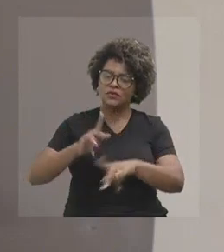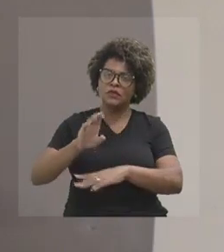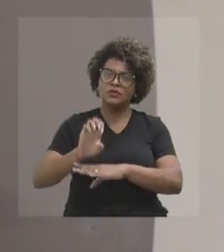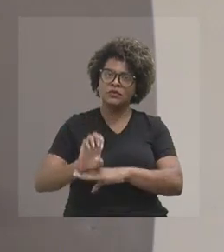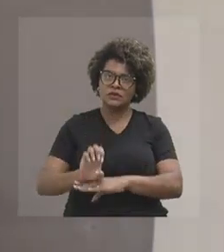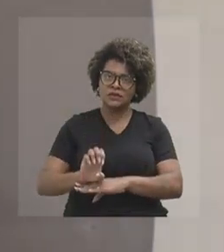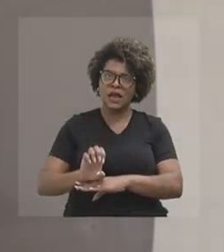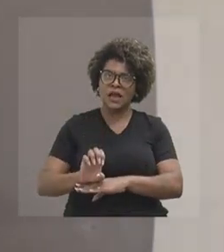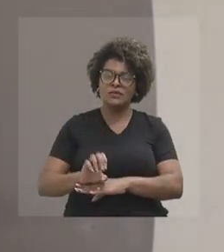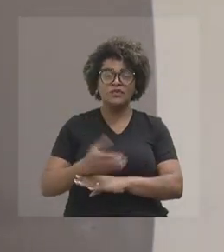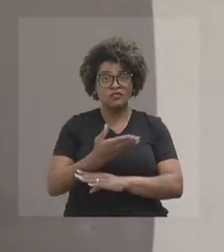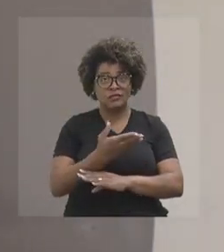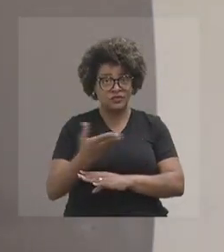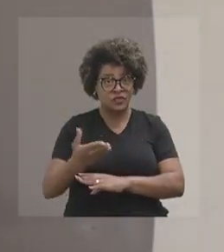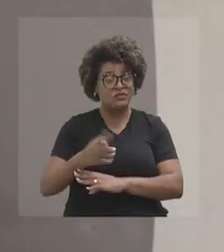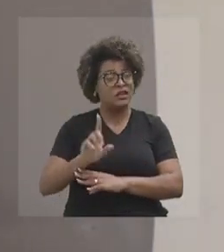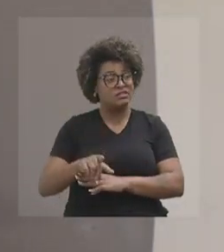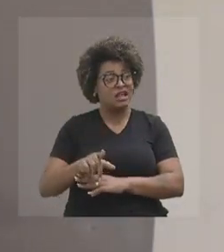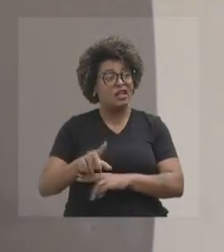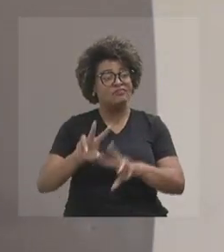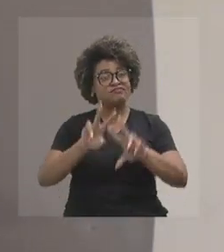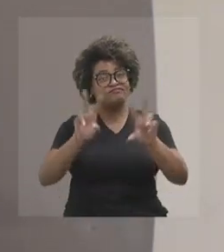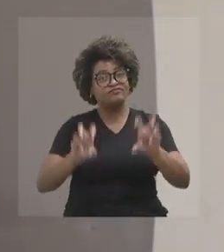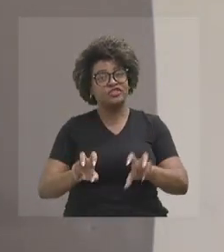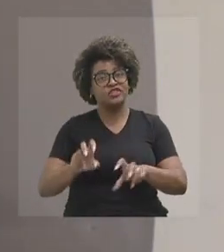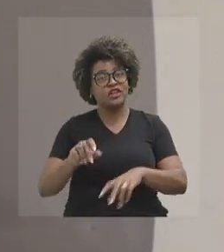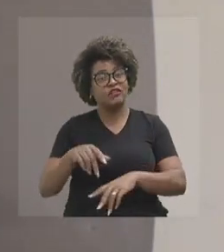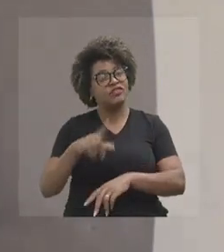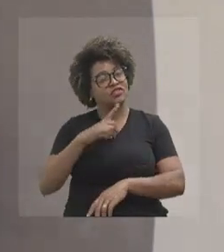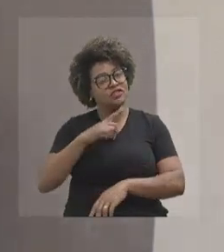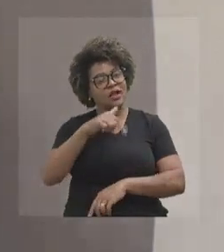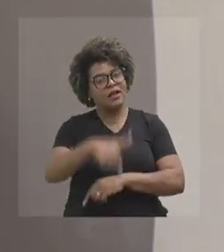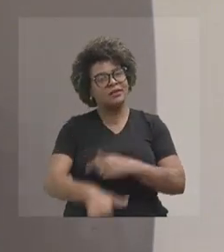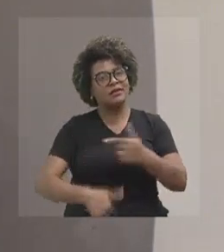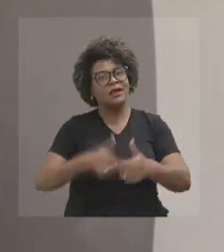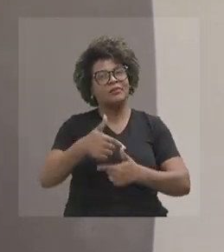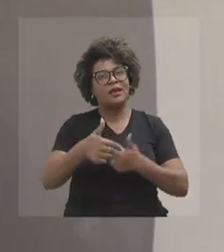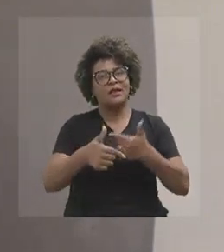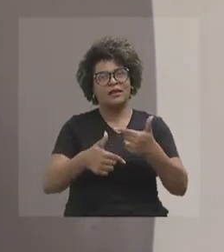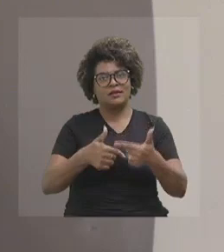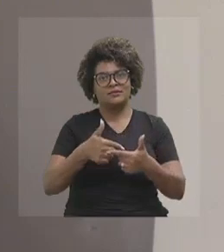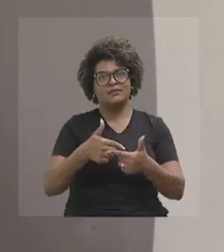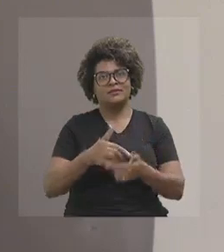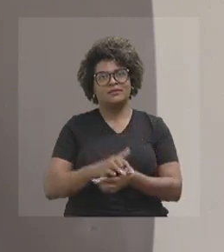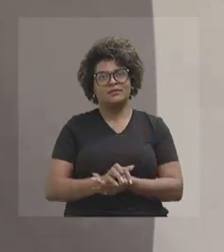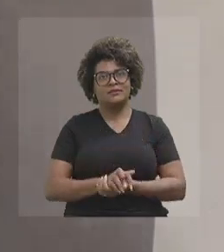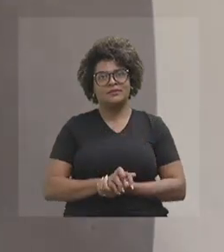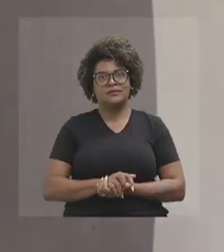razão de a gente estar aqui no governo, são os mineiros, a gente está aqui trabalhando para eles.